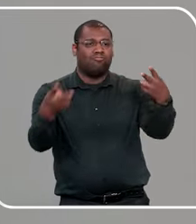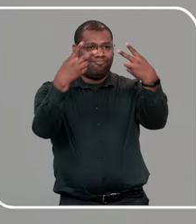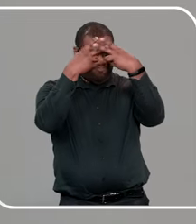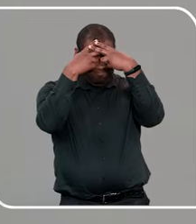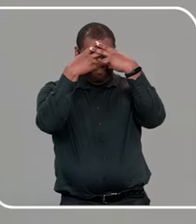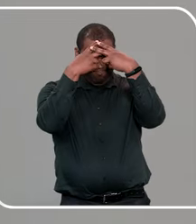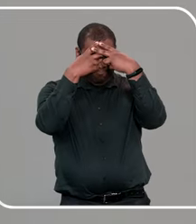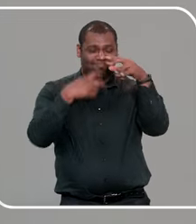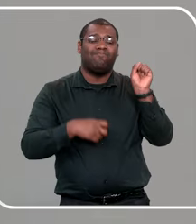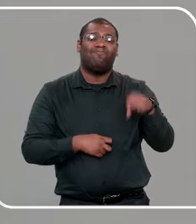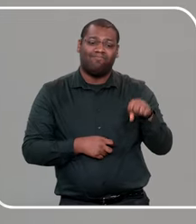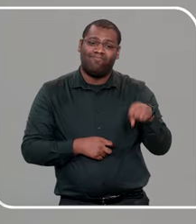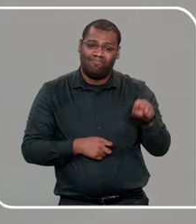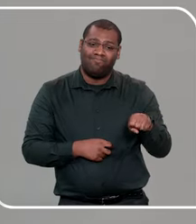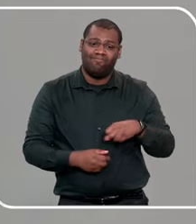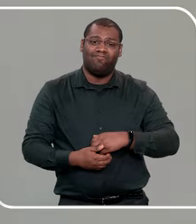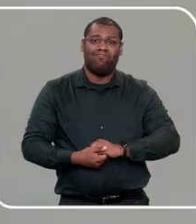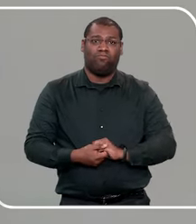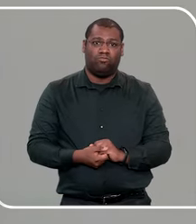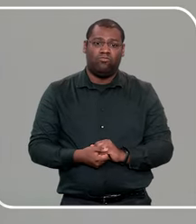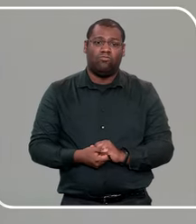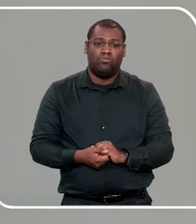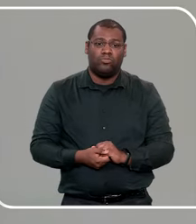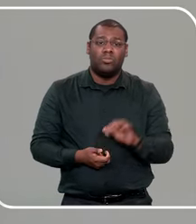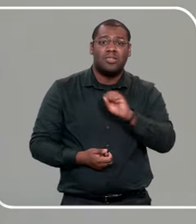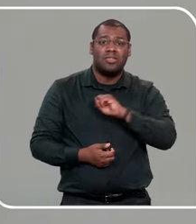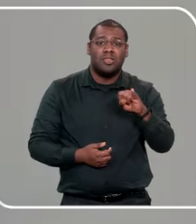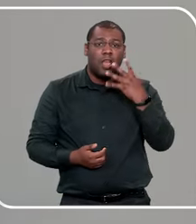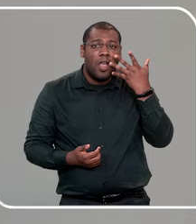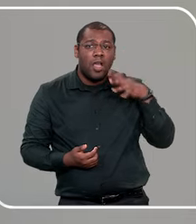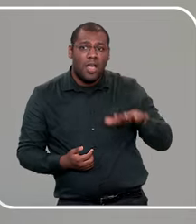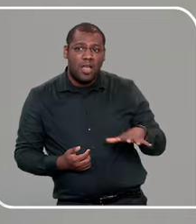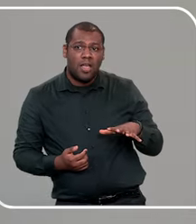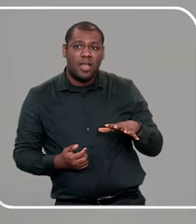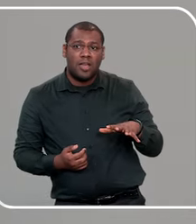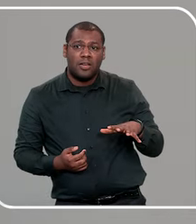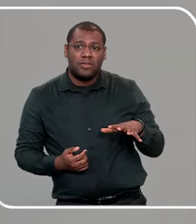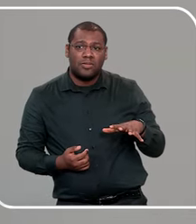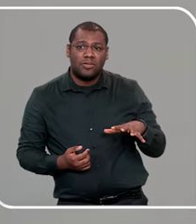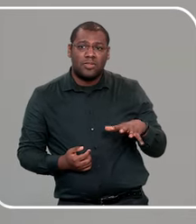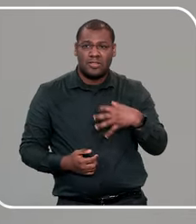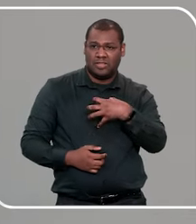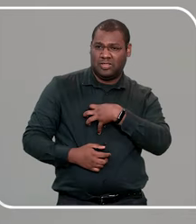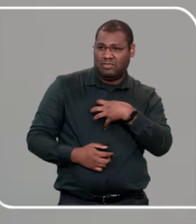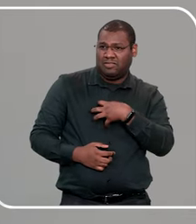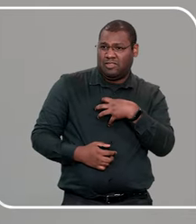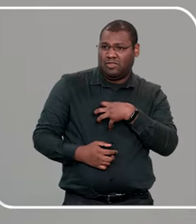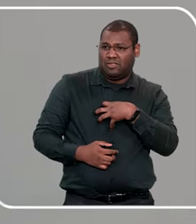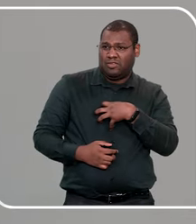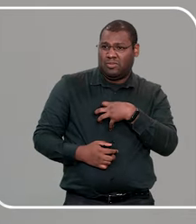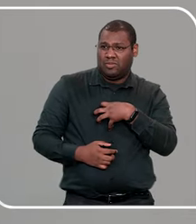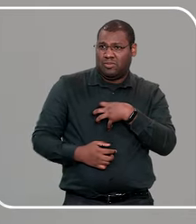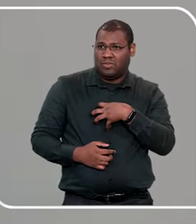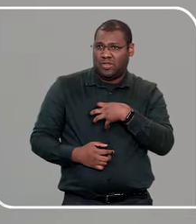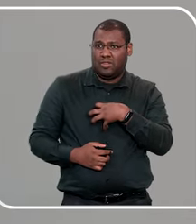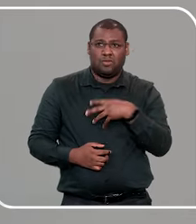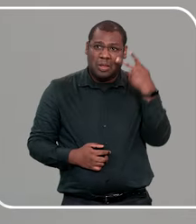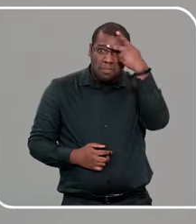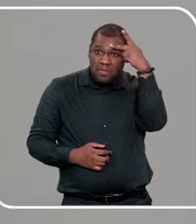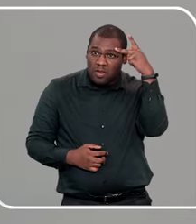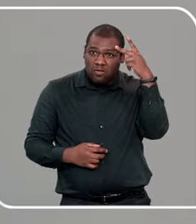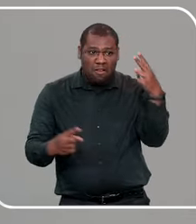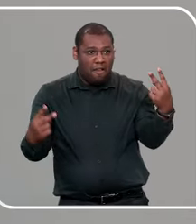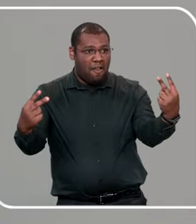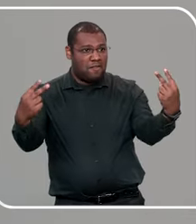sempre, mas, se essa criança, não se sente especial, por ninguém, da sua